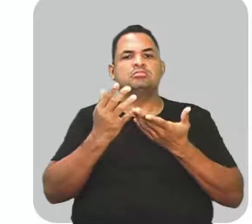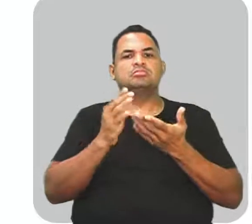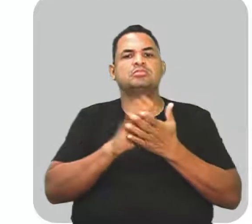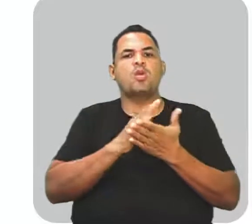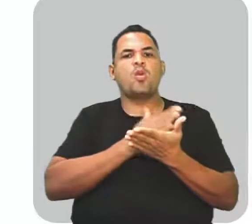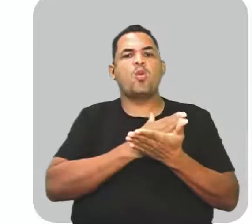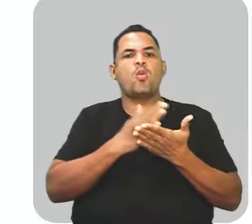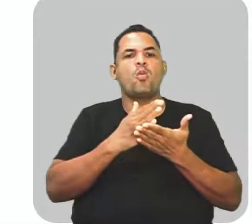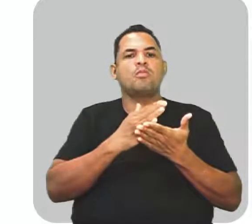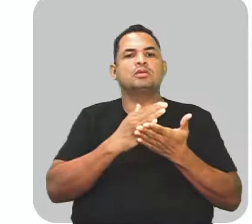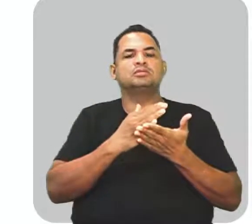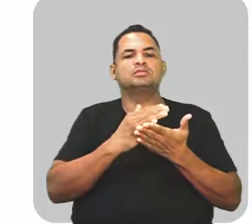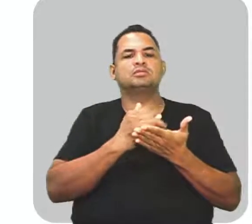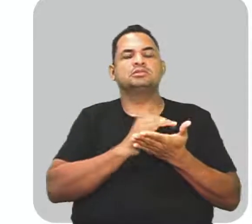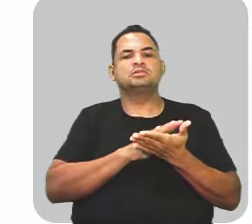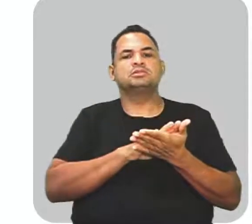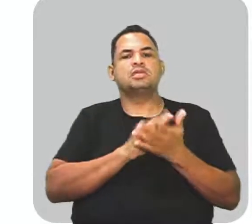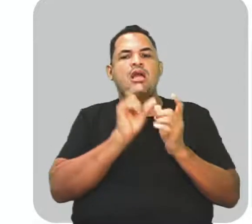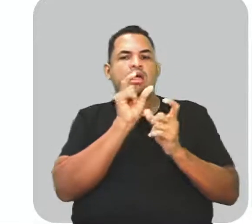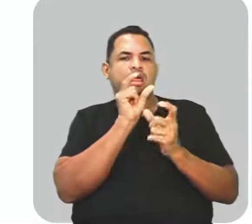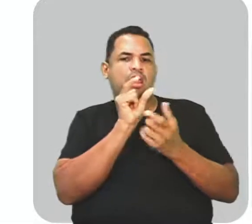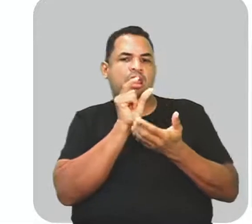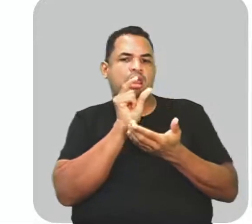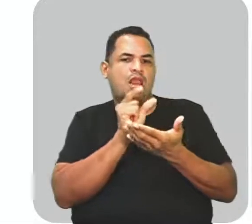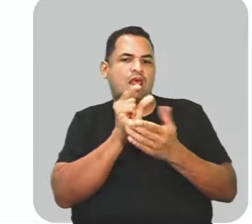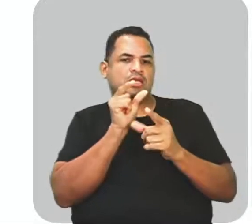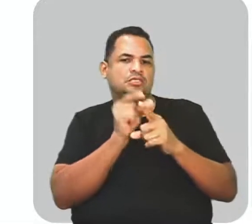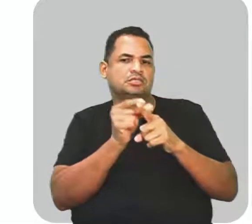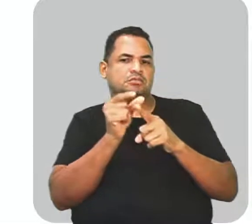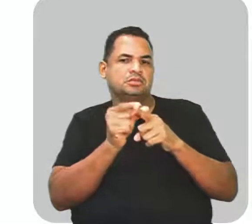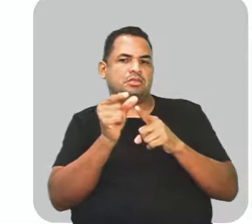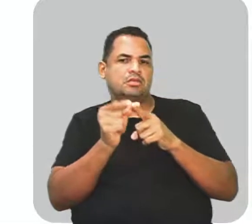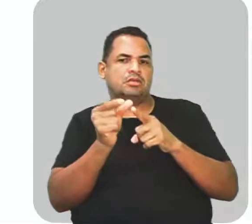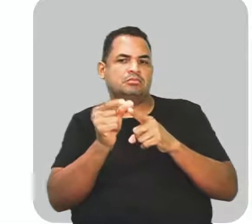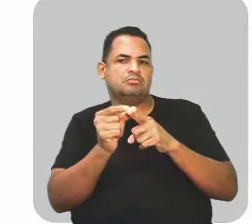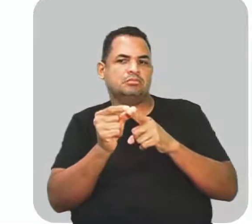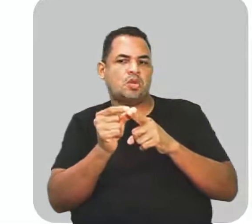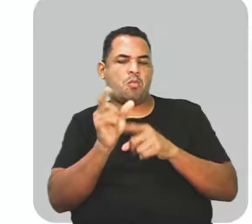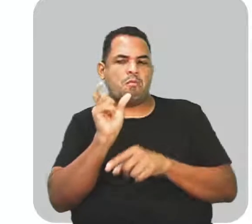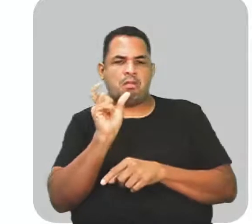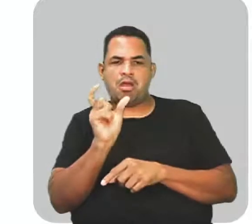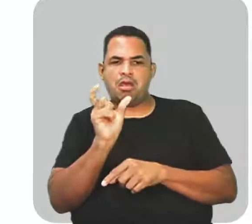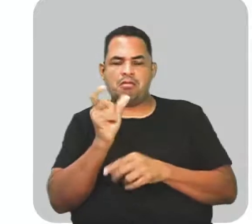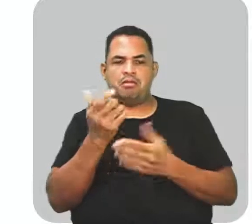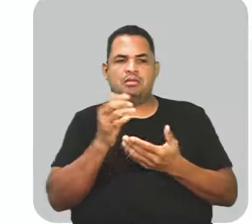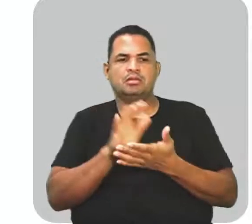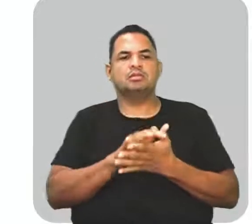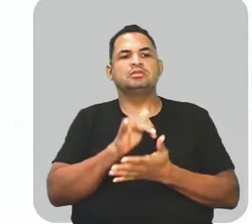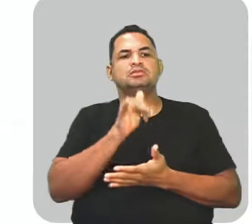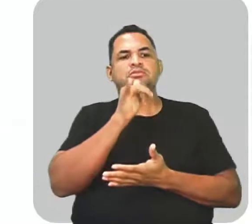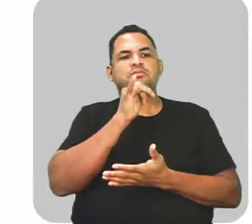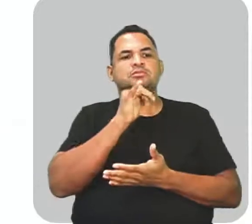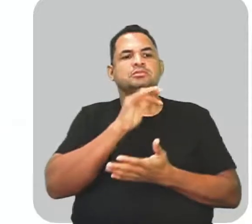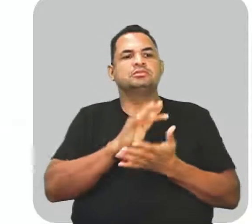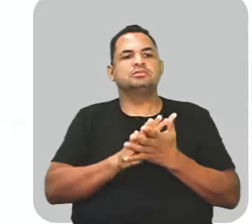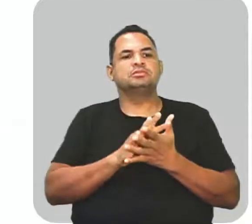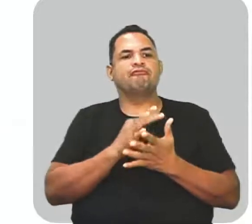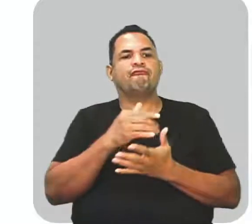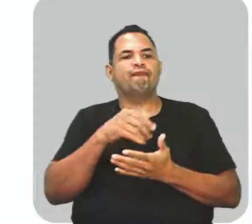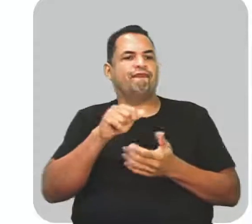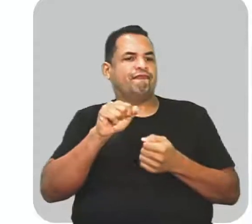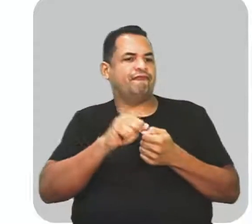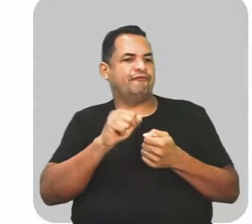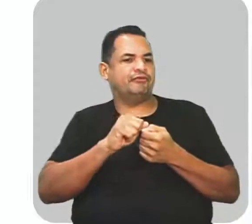no início das sílabas ou no interior de palavras. Por exemplo, fiz,